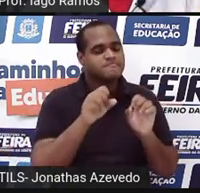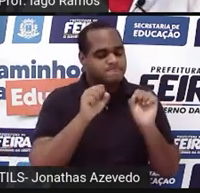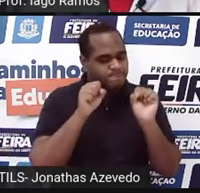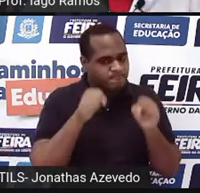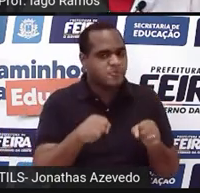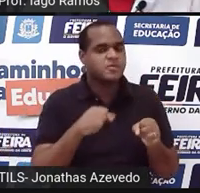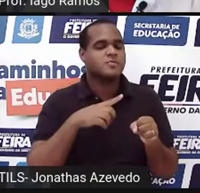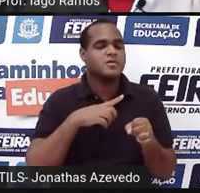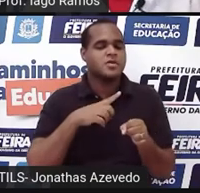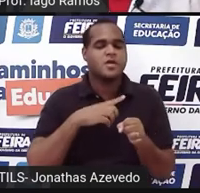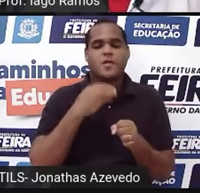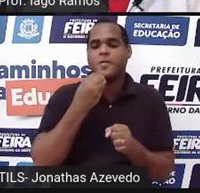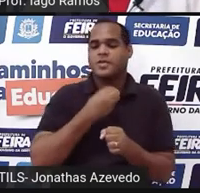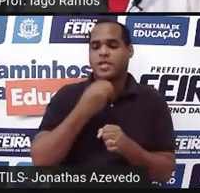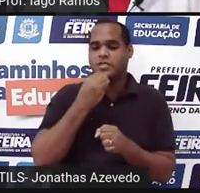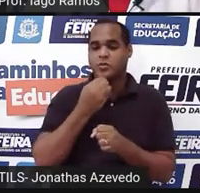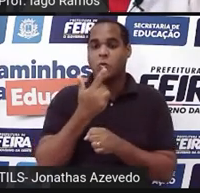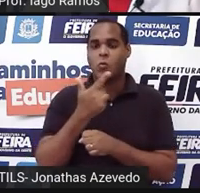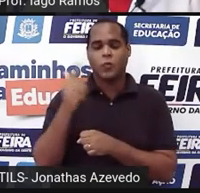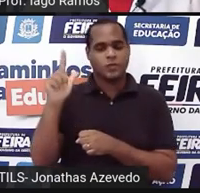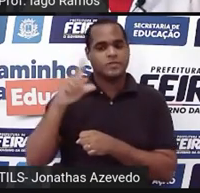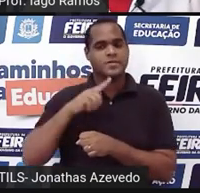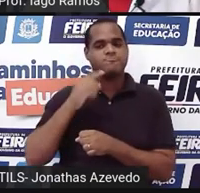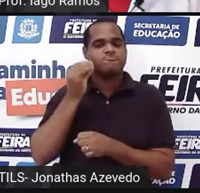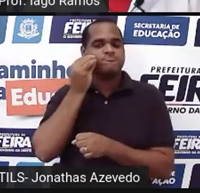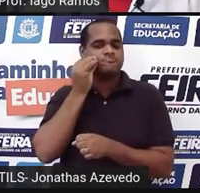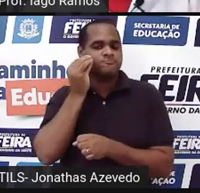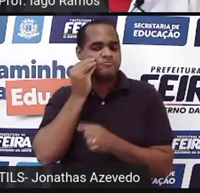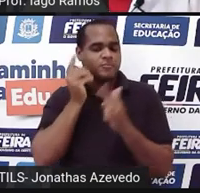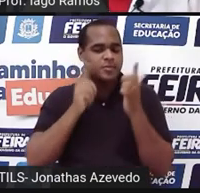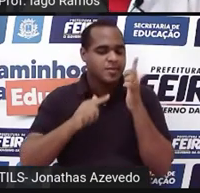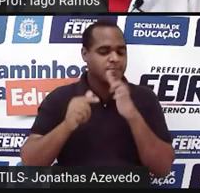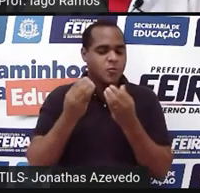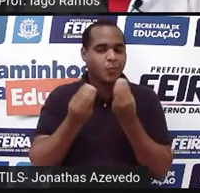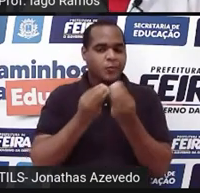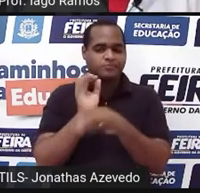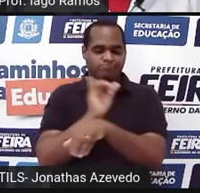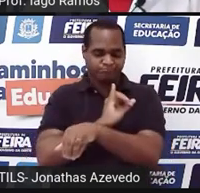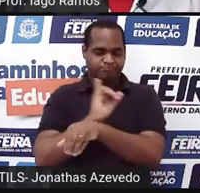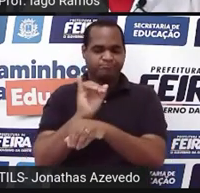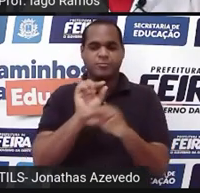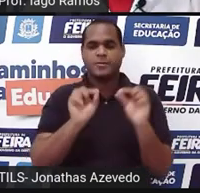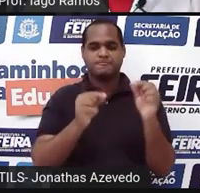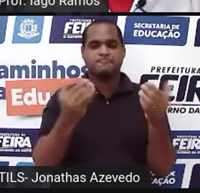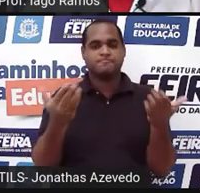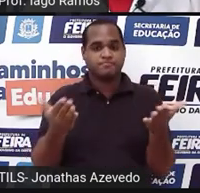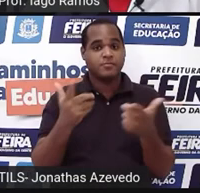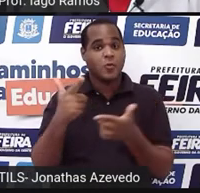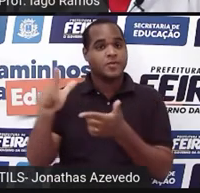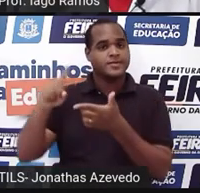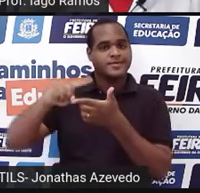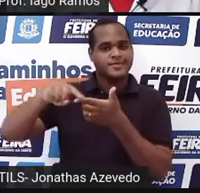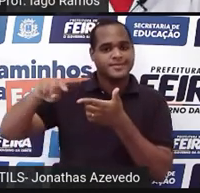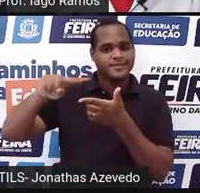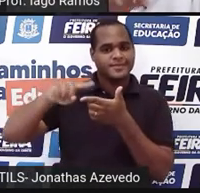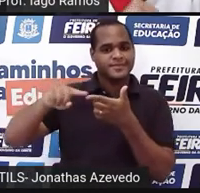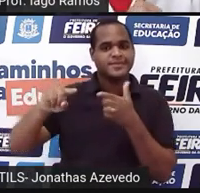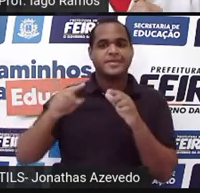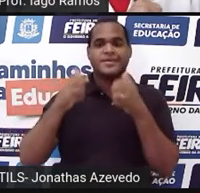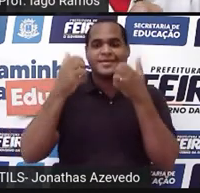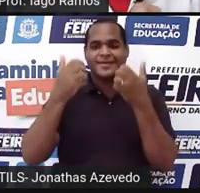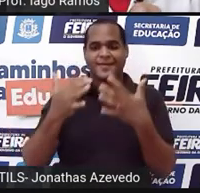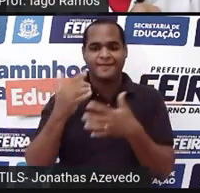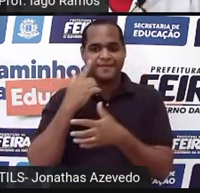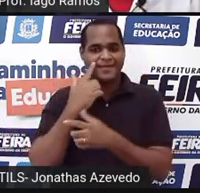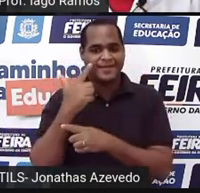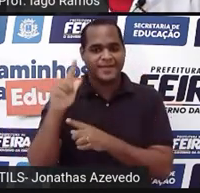mais uma outra oportunidade de tentar entender a estratégia. Tá bom? Outro probleminha. Só que aqui vai mudar